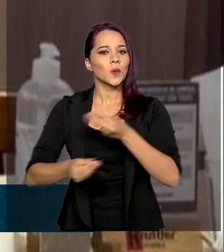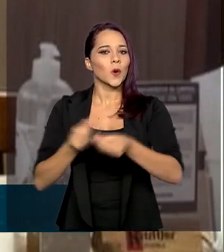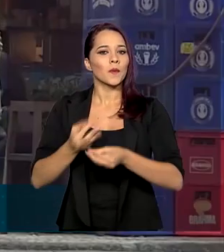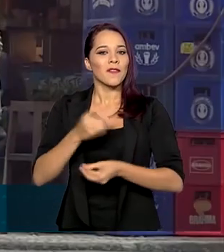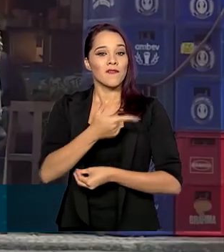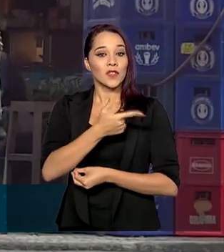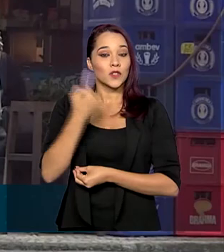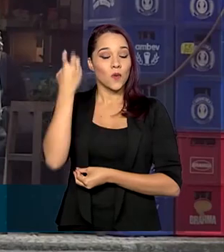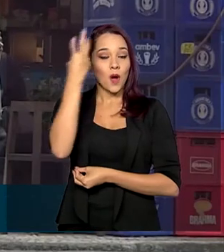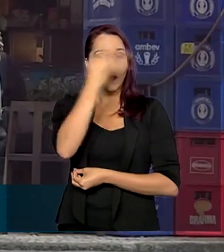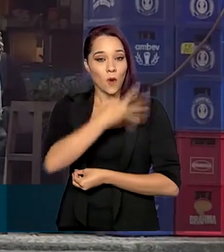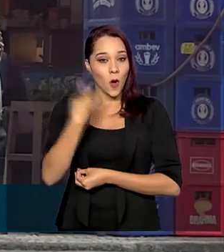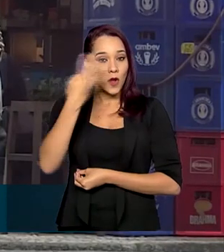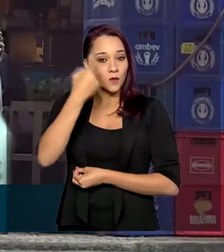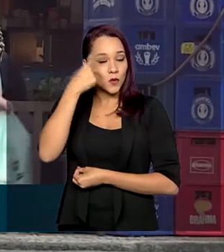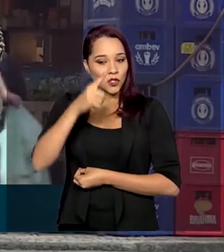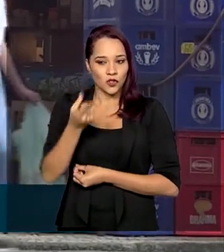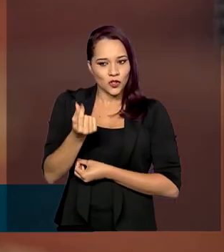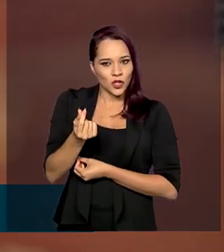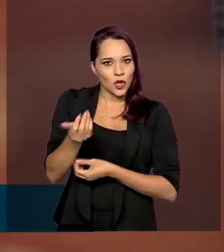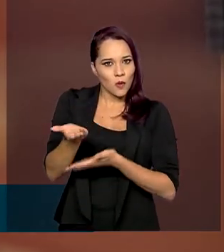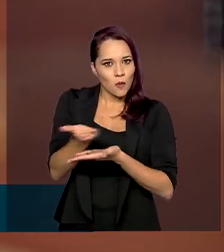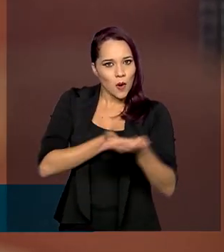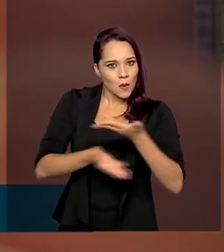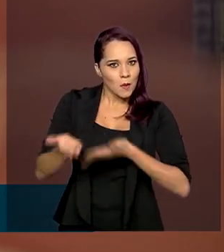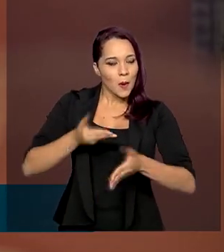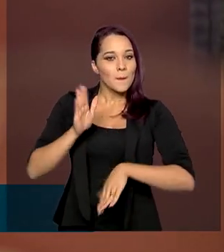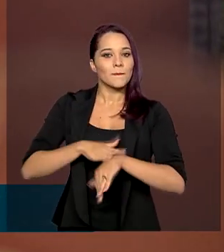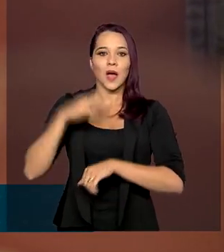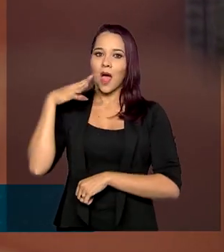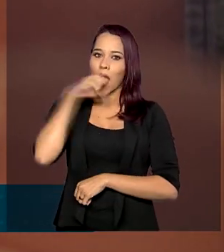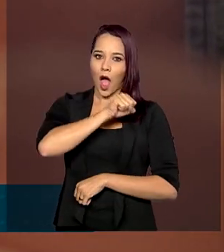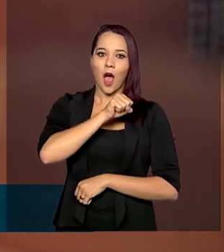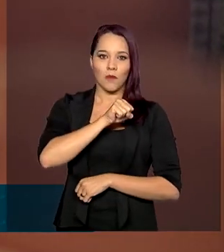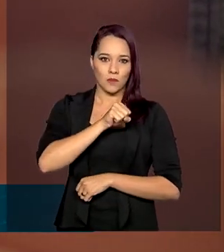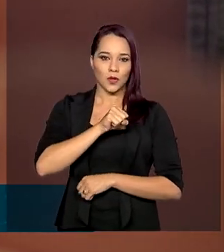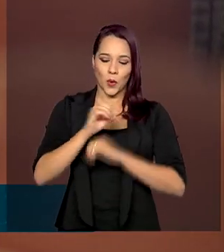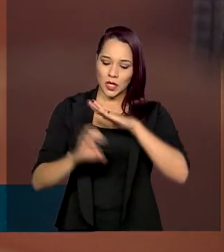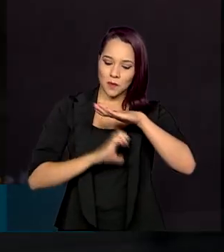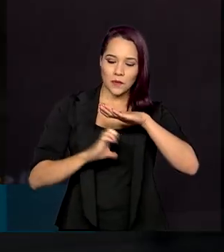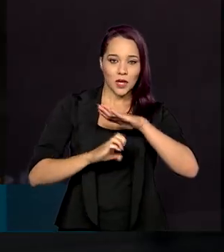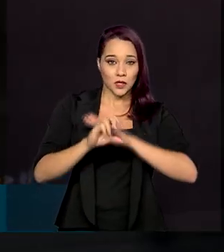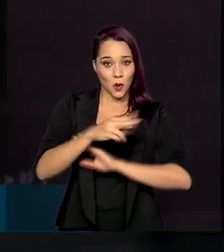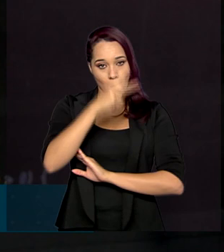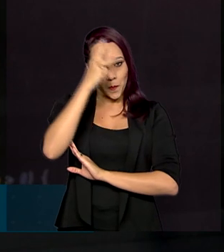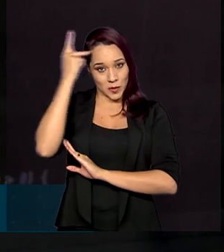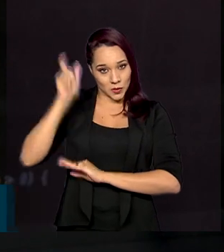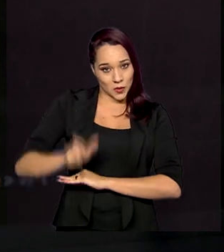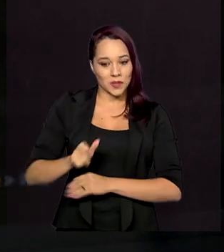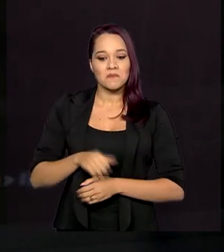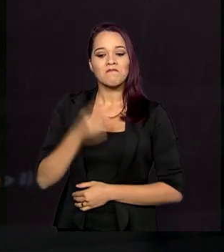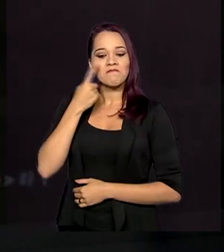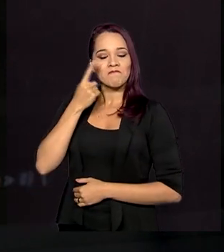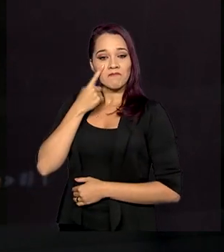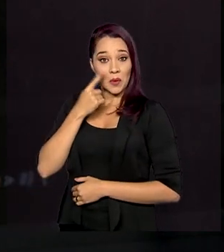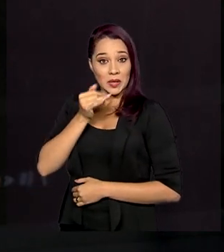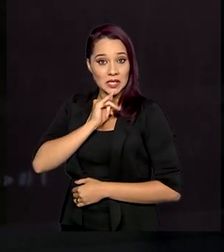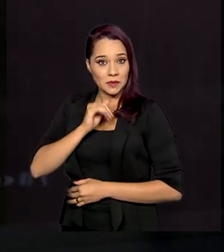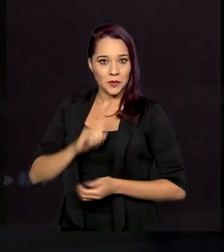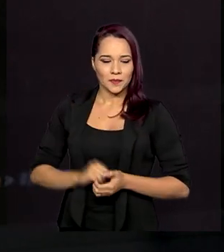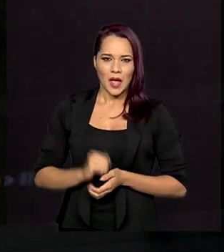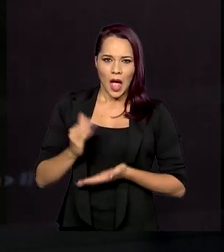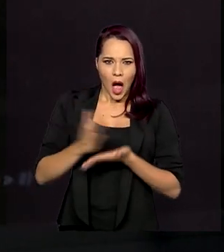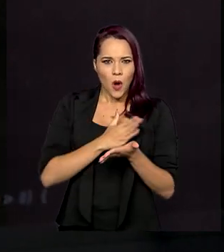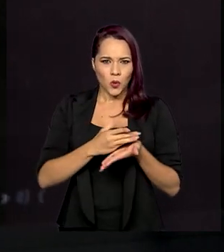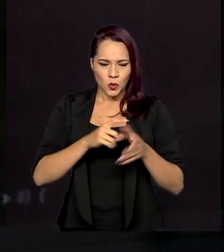24 horas por dia e o dinheiro vai ser movimentado mais rapidamente entre empresas ou pessoas. Quer ver um exemplo? Alguns